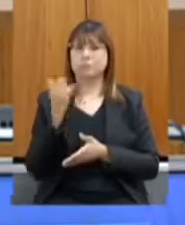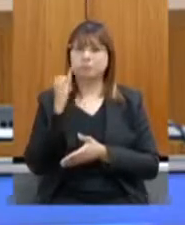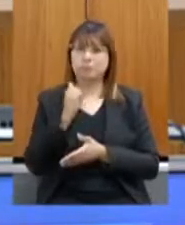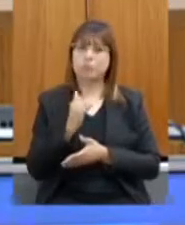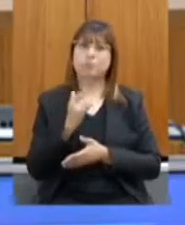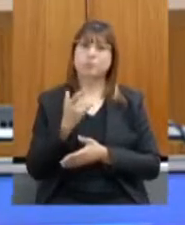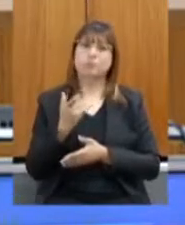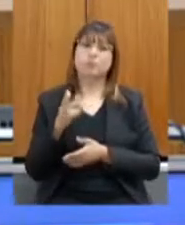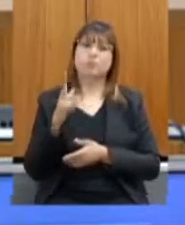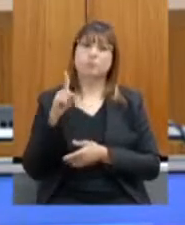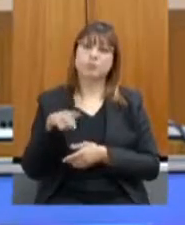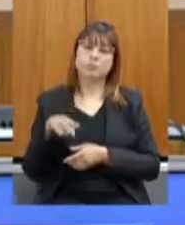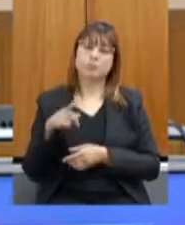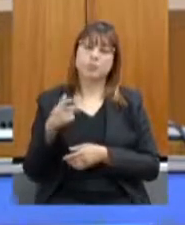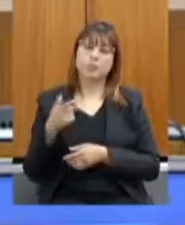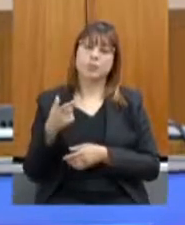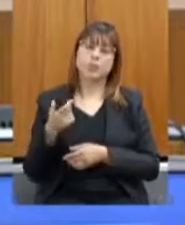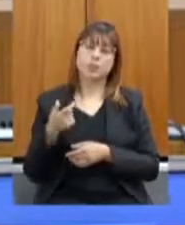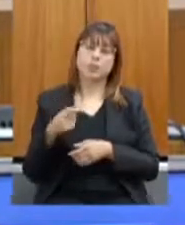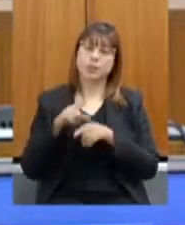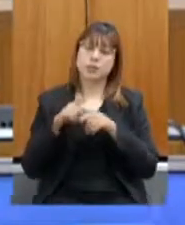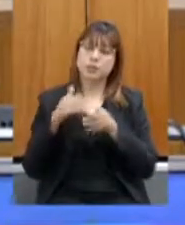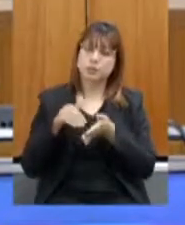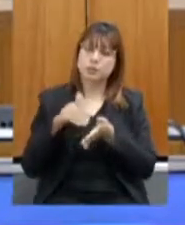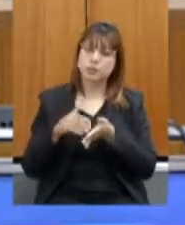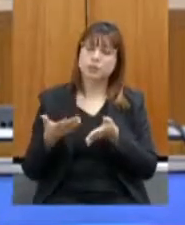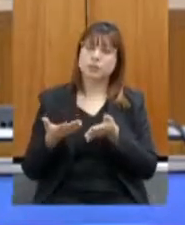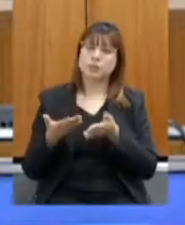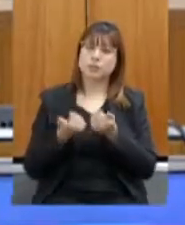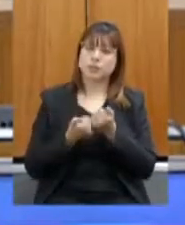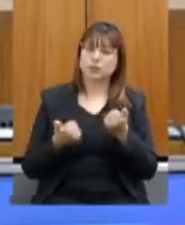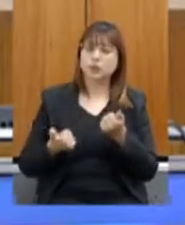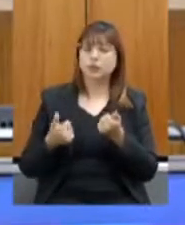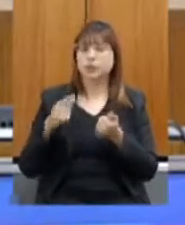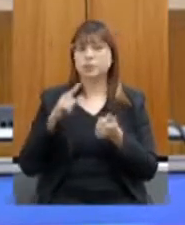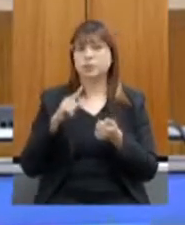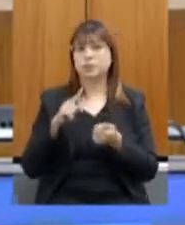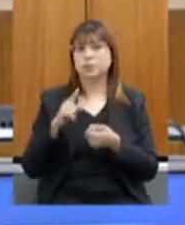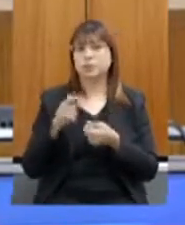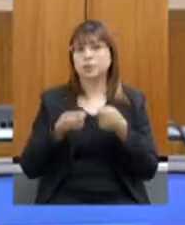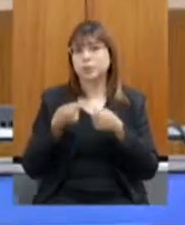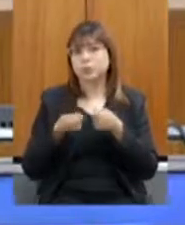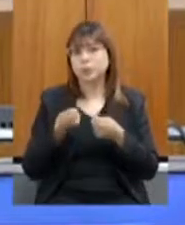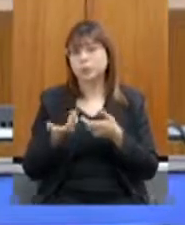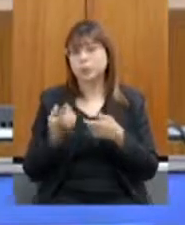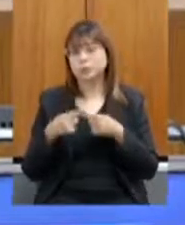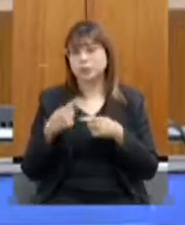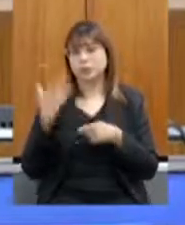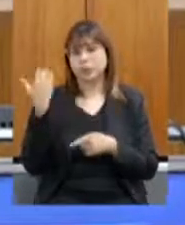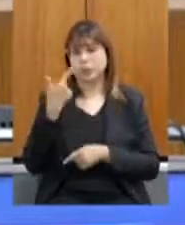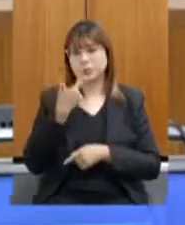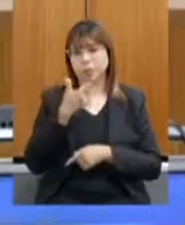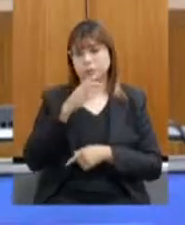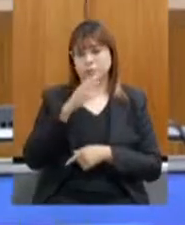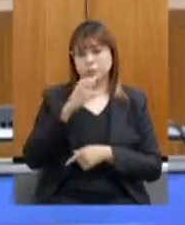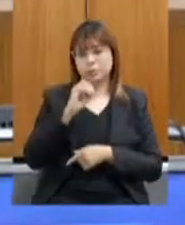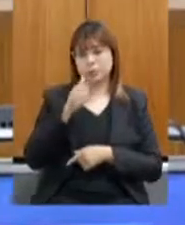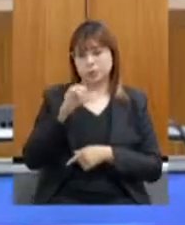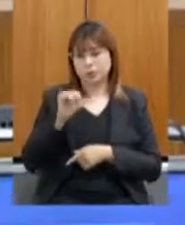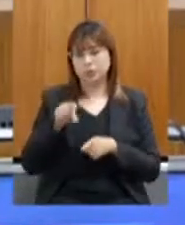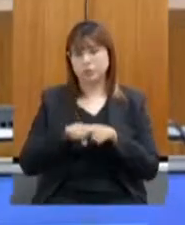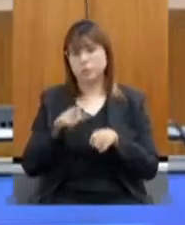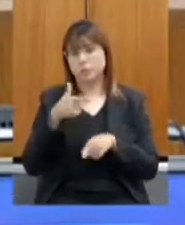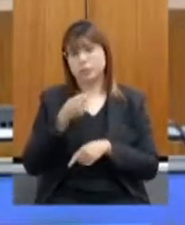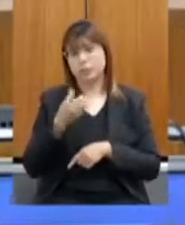nossa subsecretaria de política econômica essa questão porque a gente tem relatos que em 2019 2020 realmente não tem